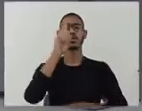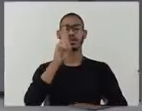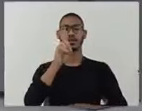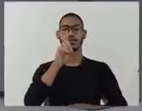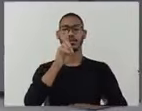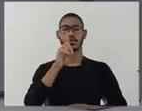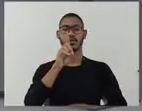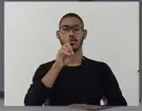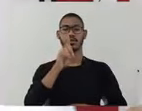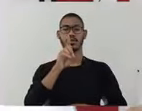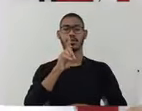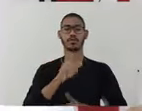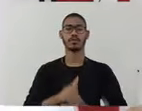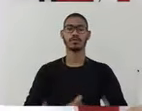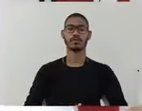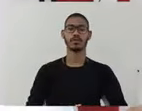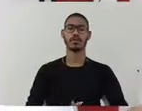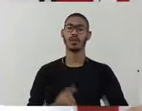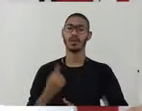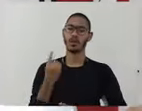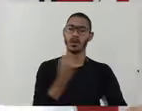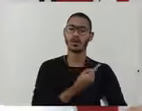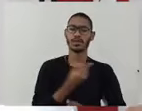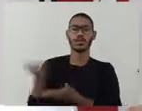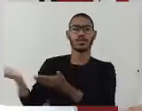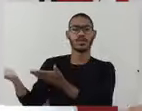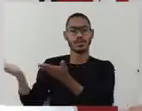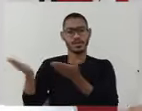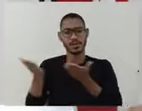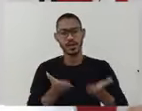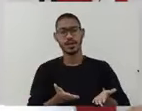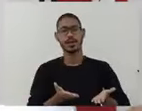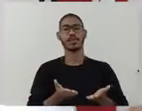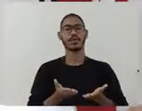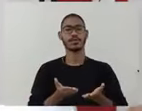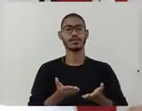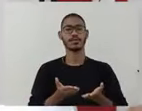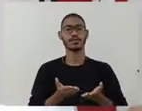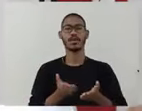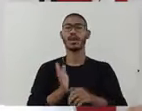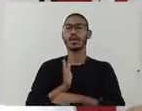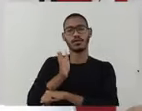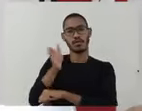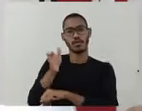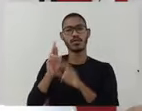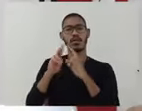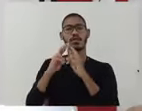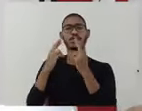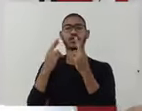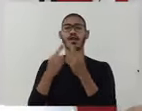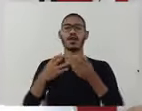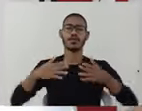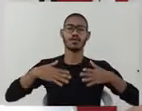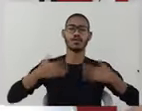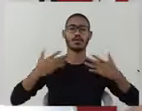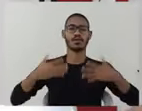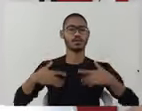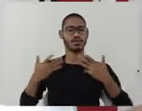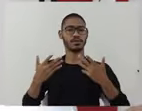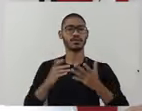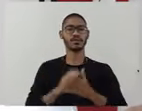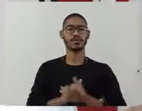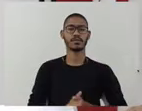ex-vereador Alfredo Cabral e de Antônio Brito, novamente, o único que se encontra nesta cidade,